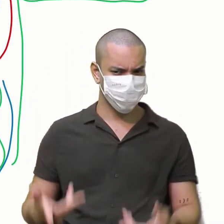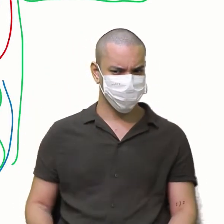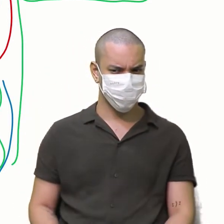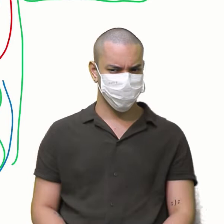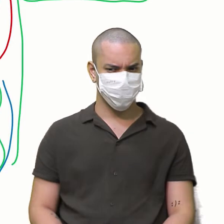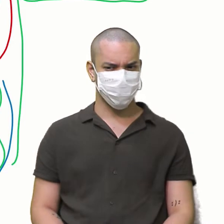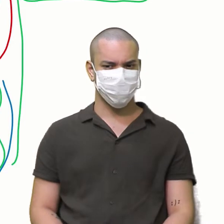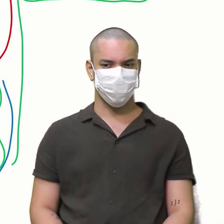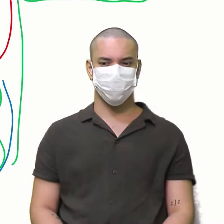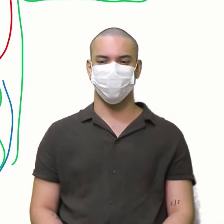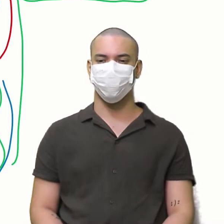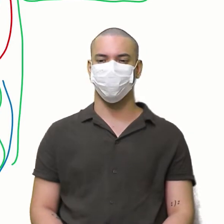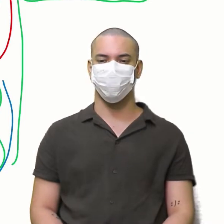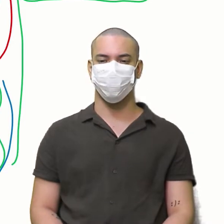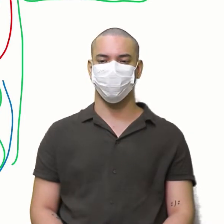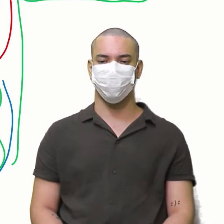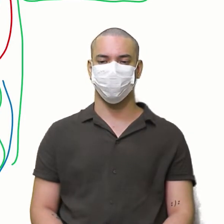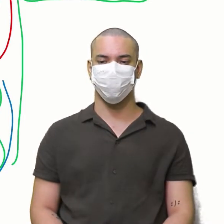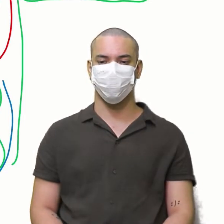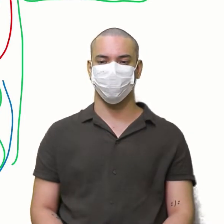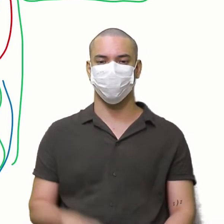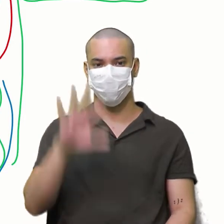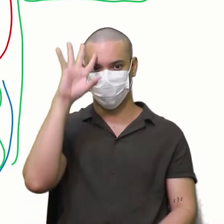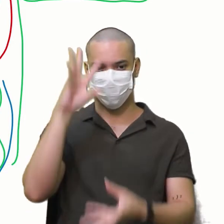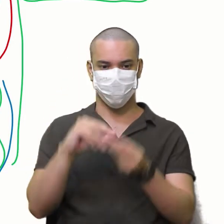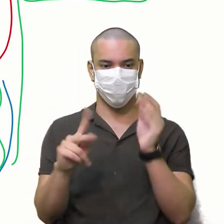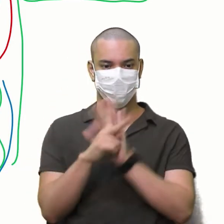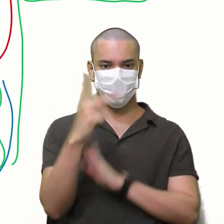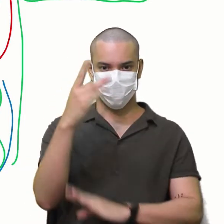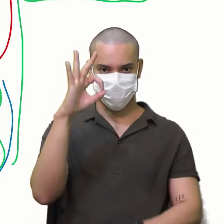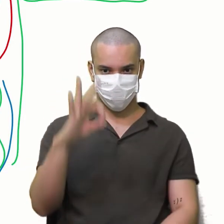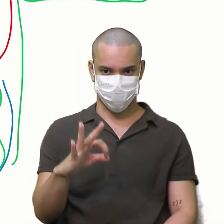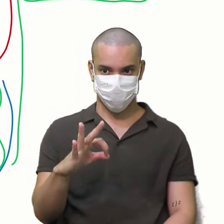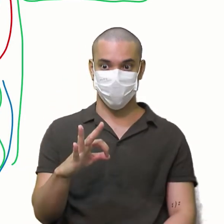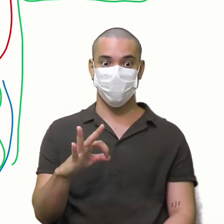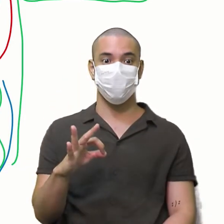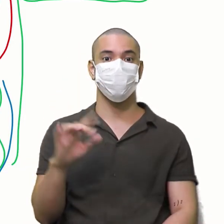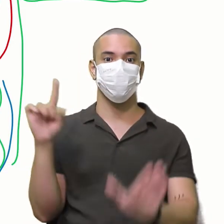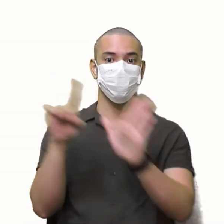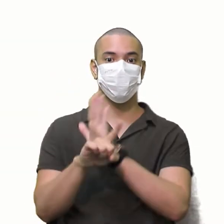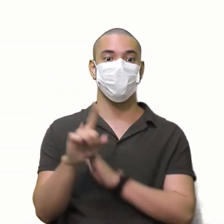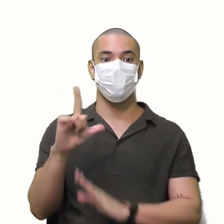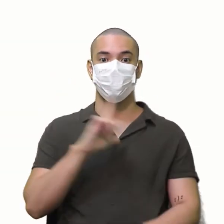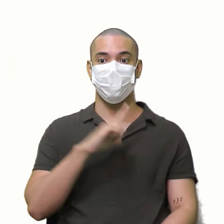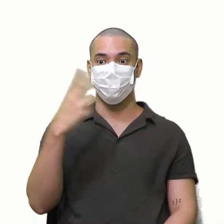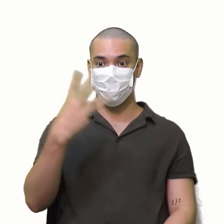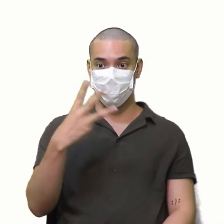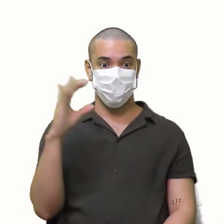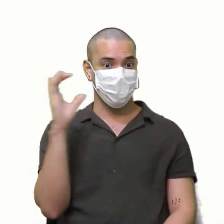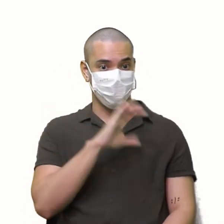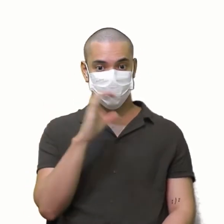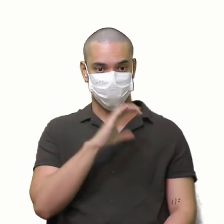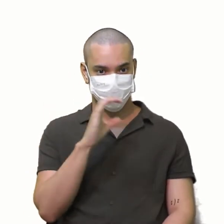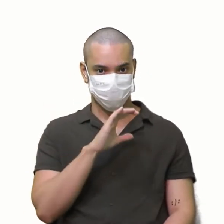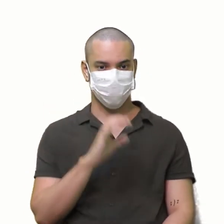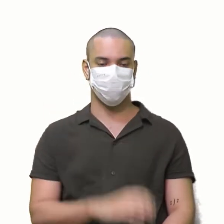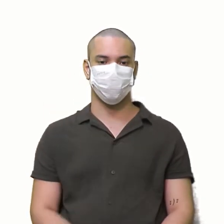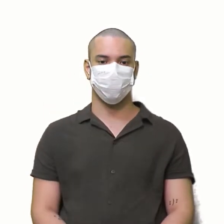Aí você já vai tirar as suas conclusões Certo? Vamos na questão de número 3 Nosso tempo é curto Avante